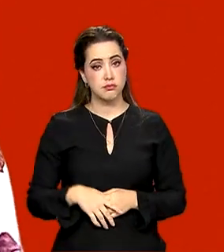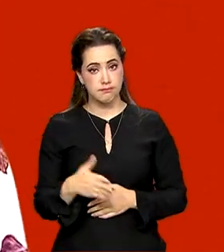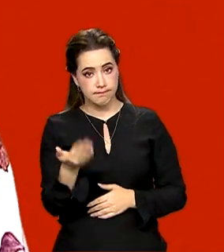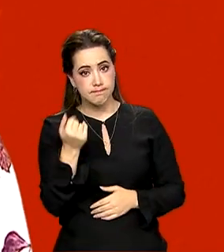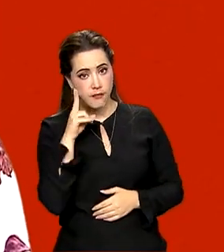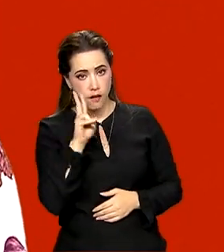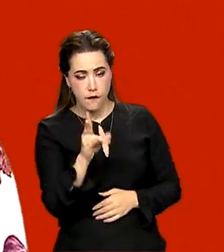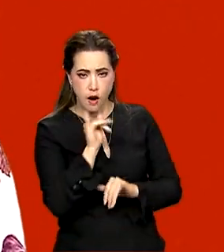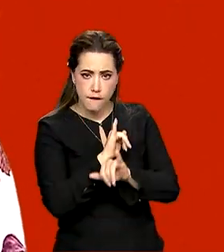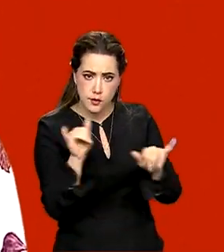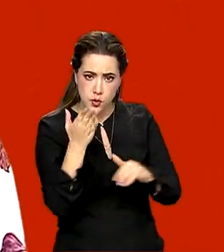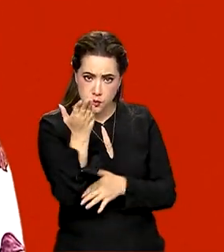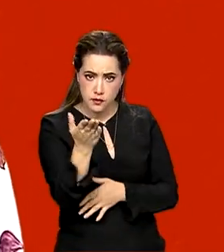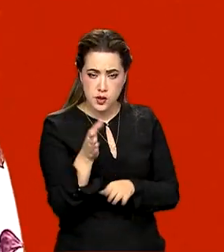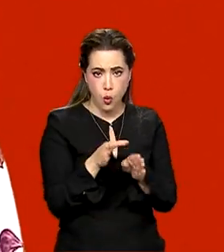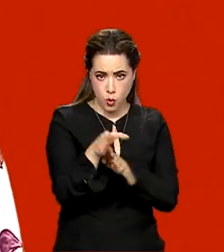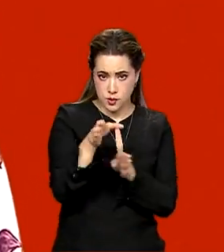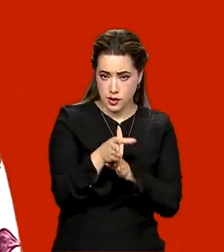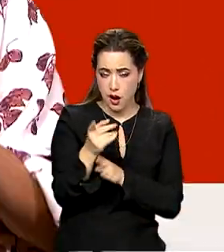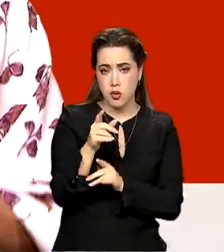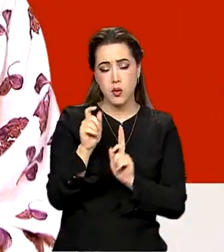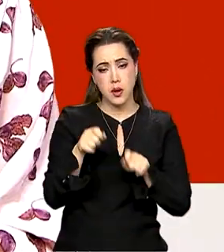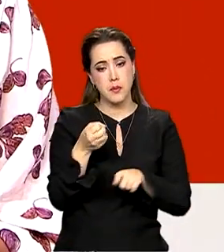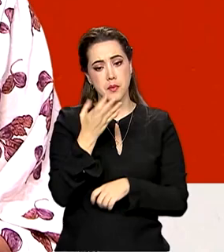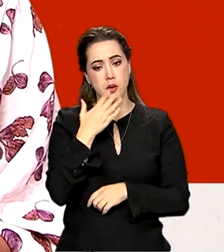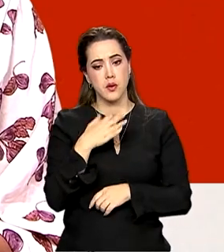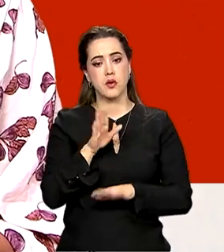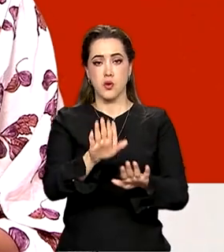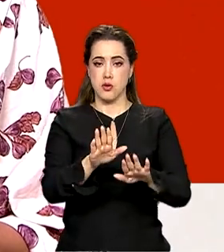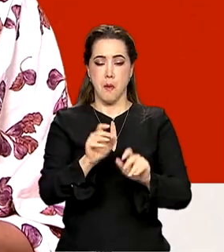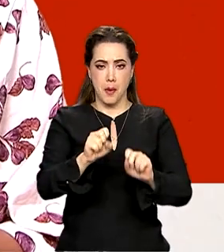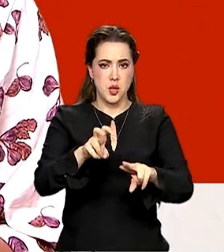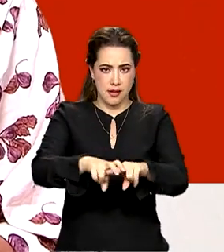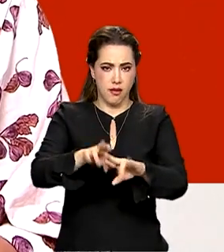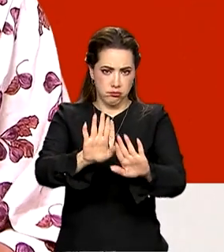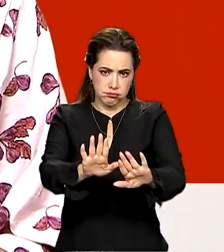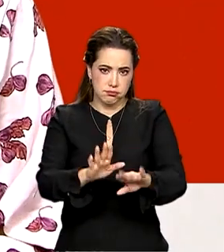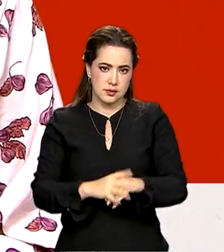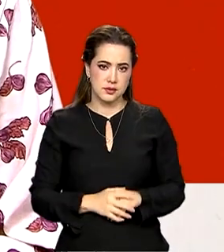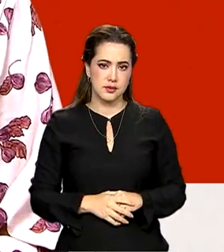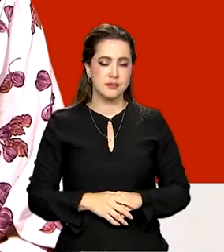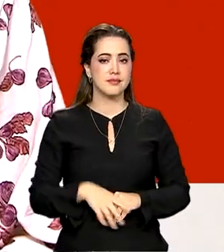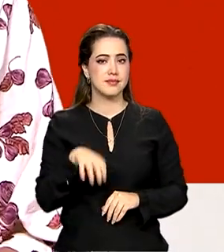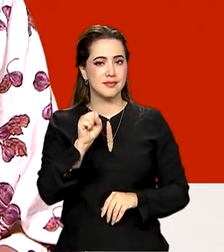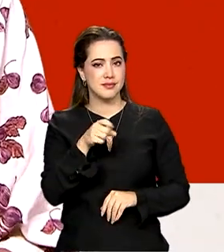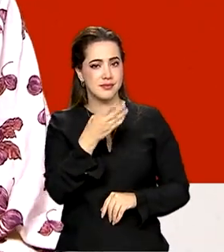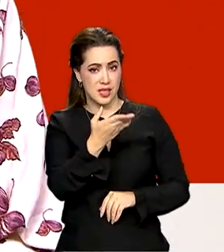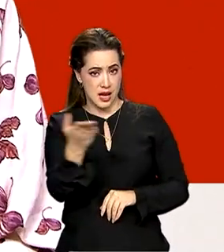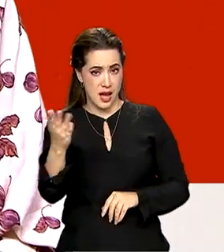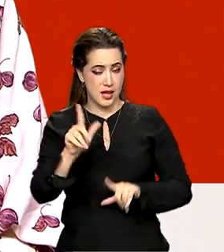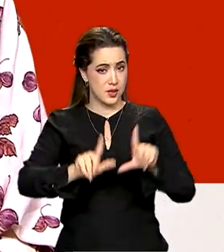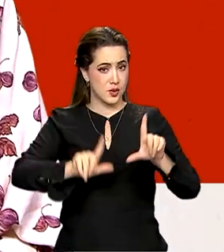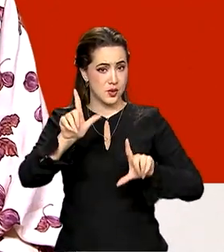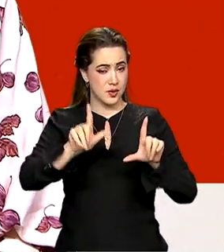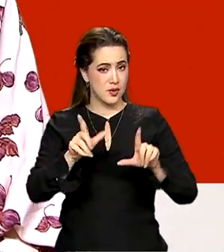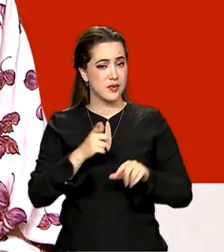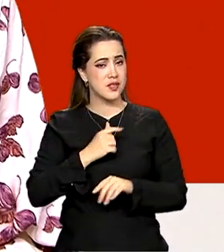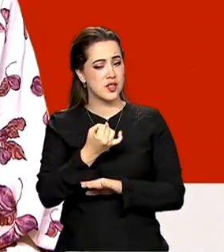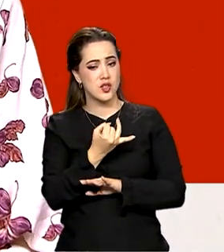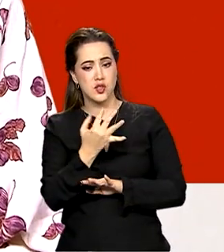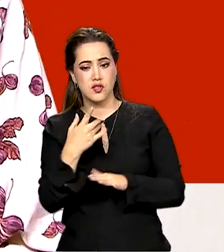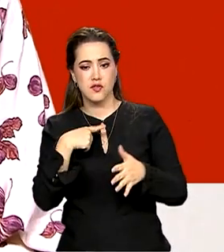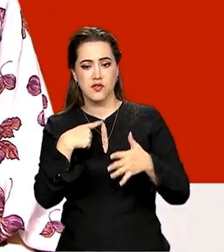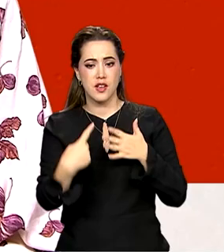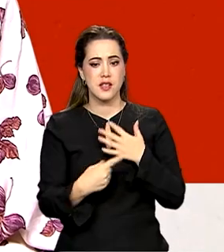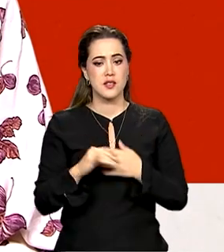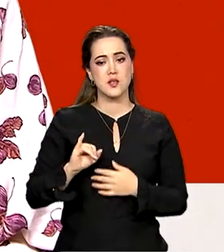eu vim para te dar uma sugestão ótima que é, continua sentado. Sim, isso mesmo, aí na sua telinha existem várias